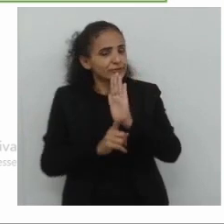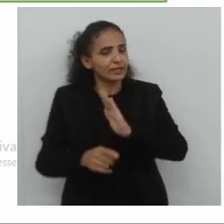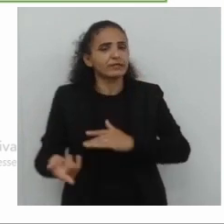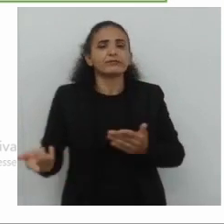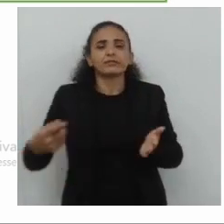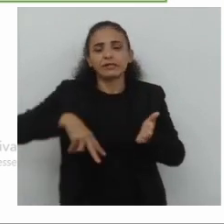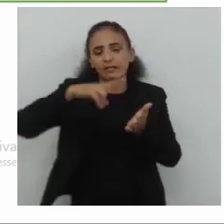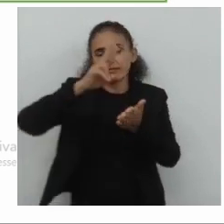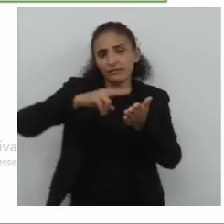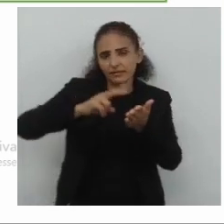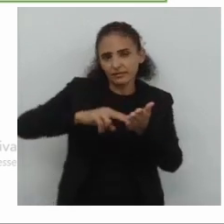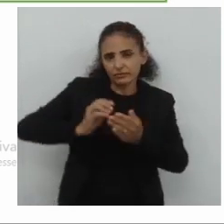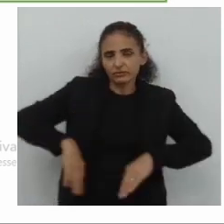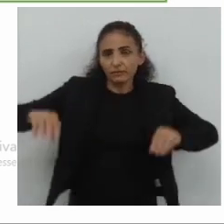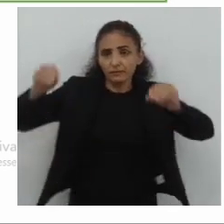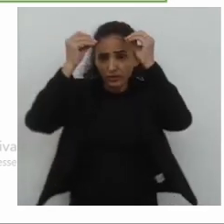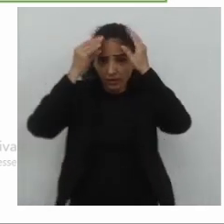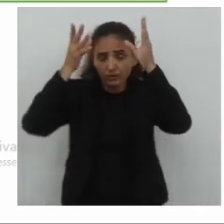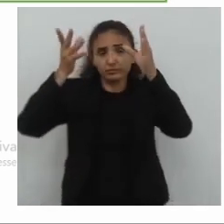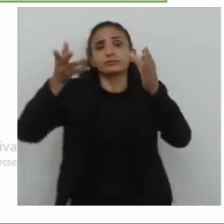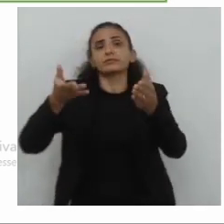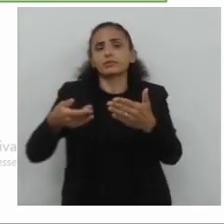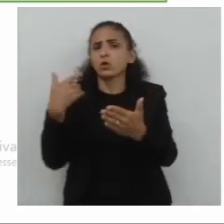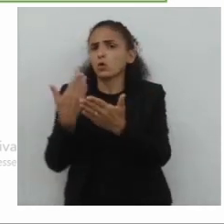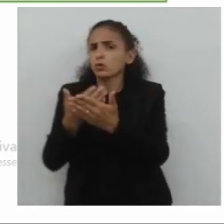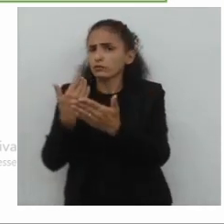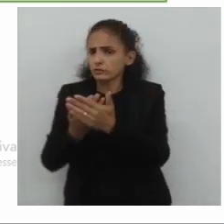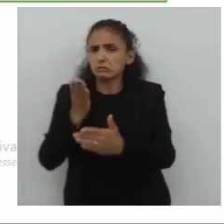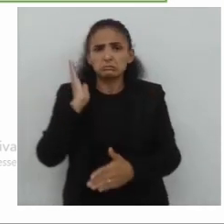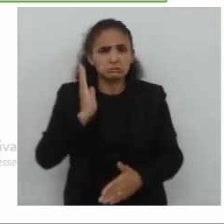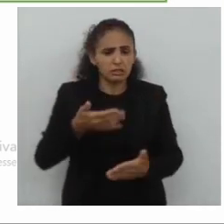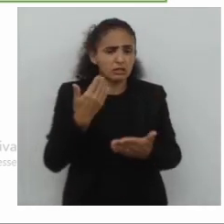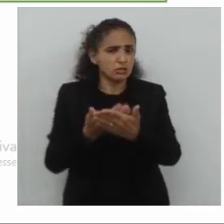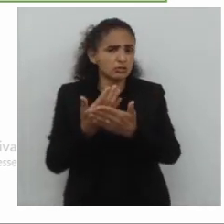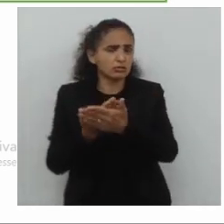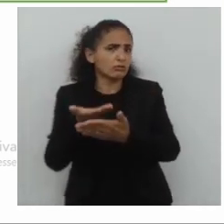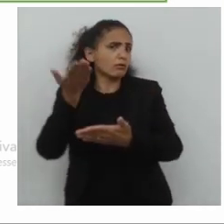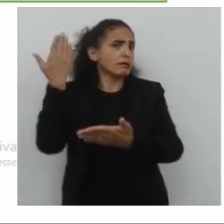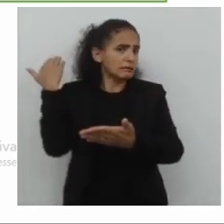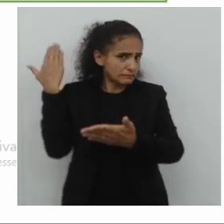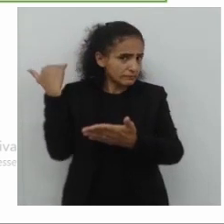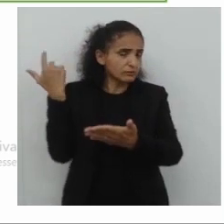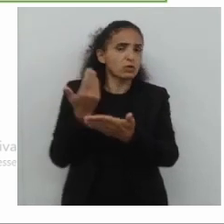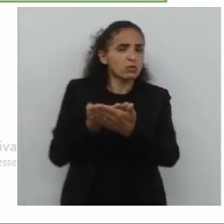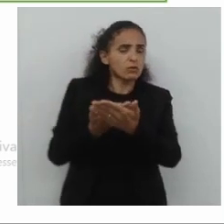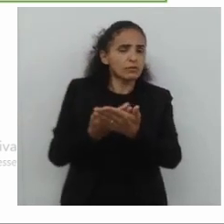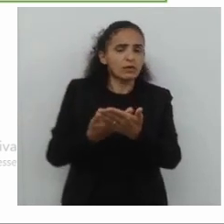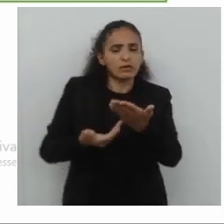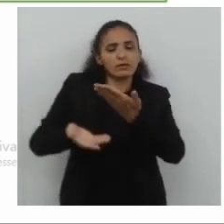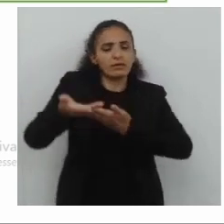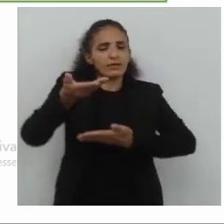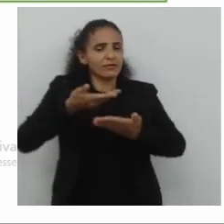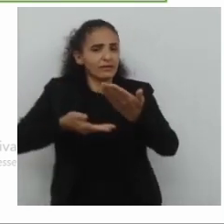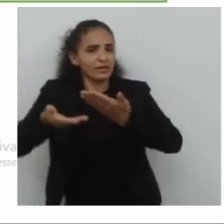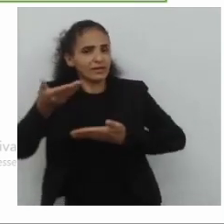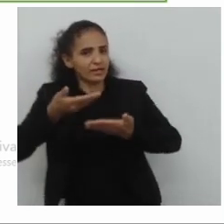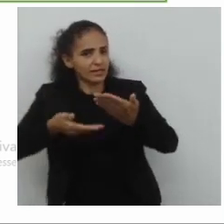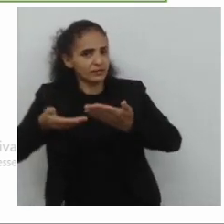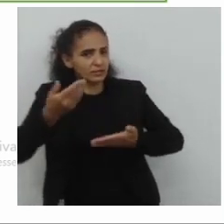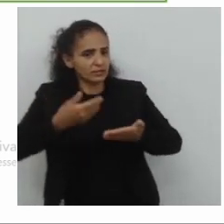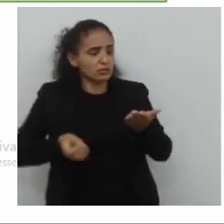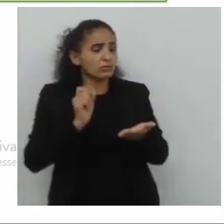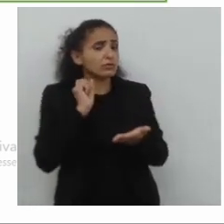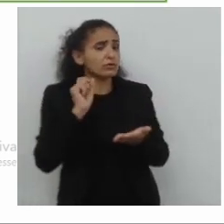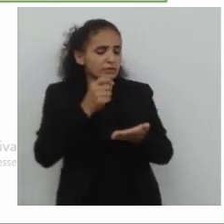Segundo, seus conhecimentos prévios sobre o tema, o que você vai escrever. Terceiro, sua relação com o leitor